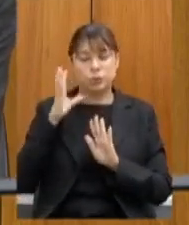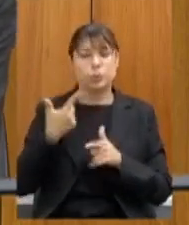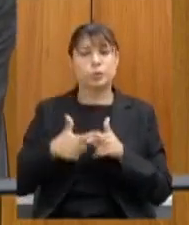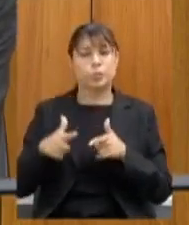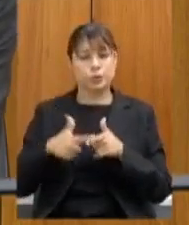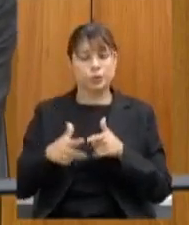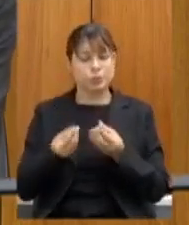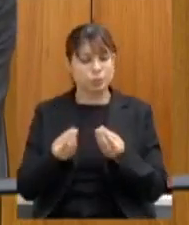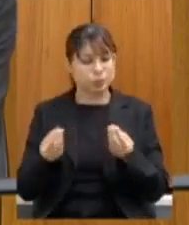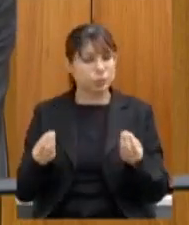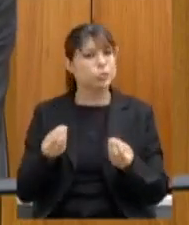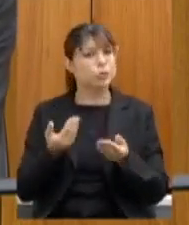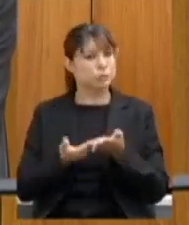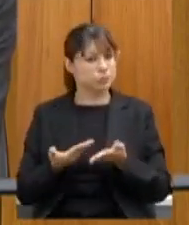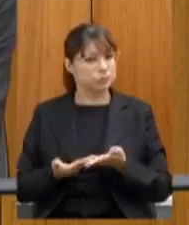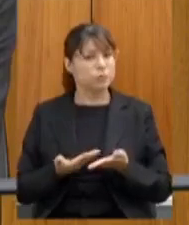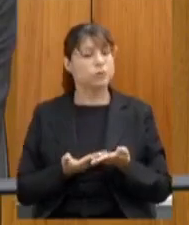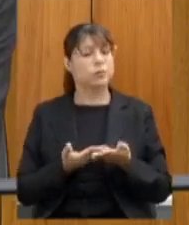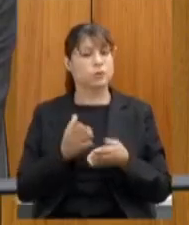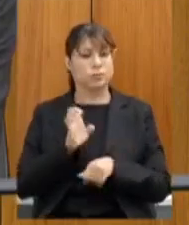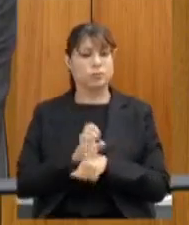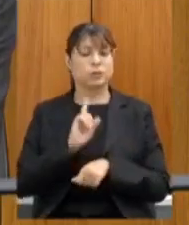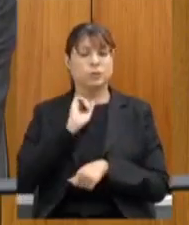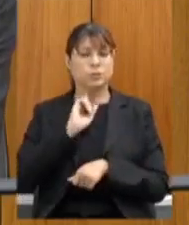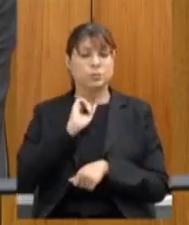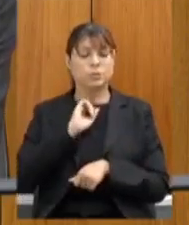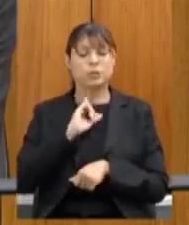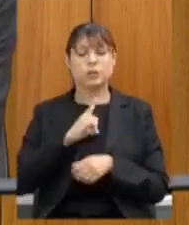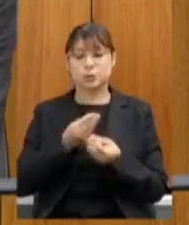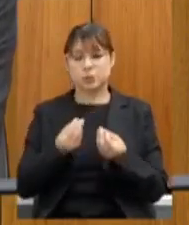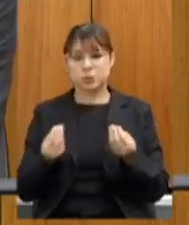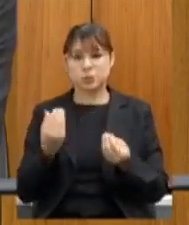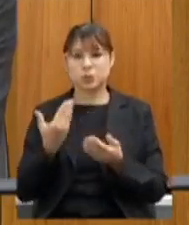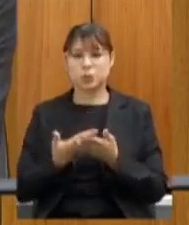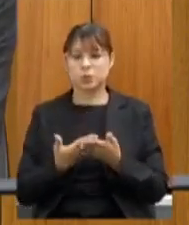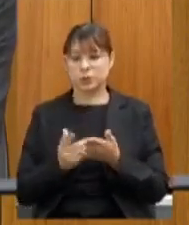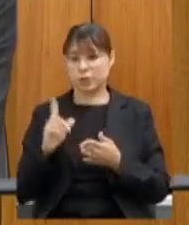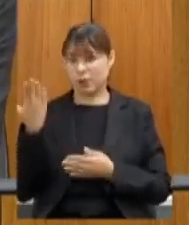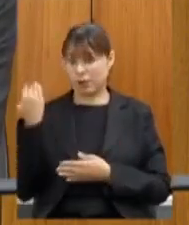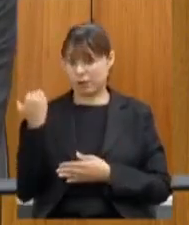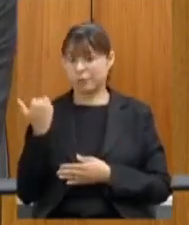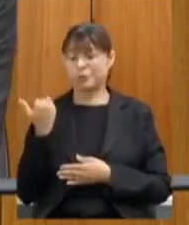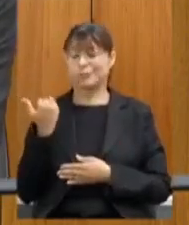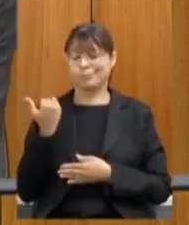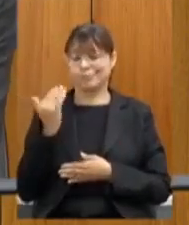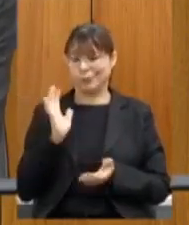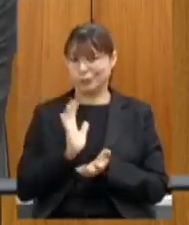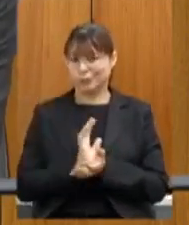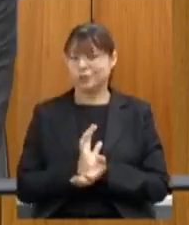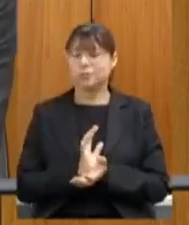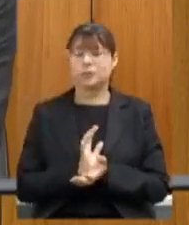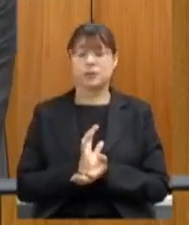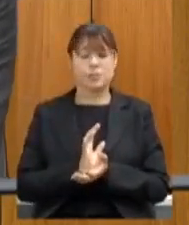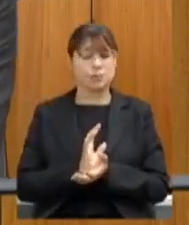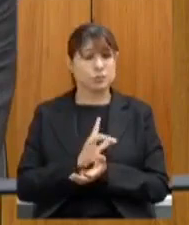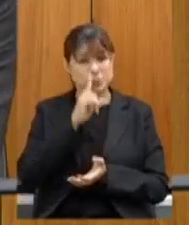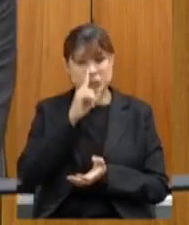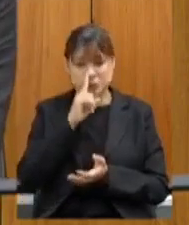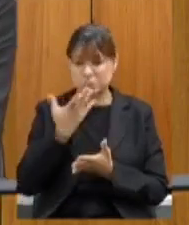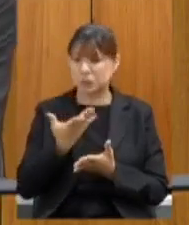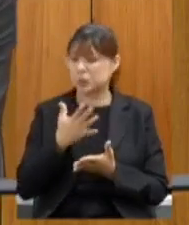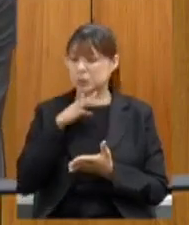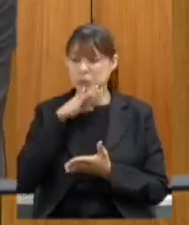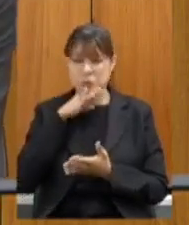de muitas escolas no estado de Minas Gerais muitas escolas que estavam em situação precária hoje estão